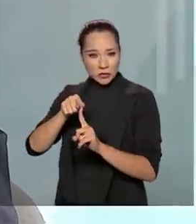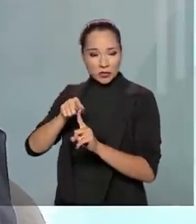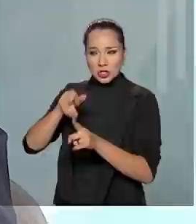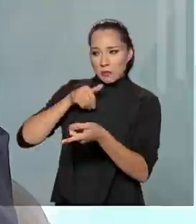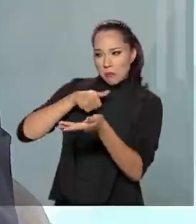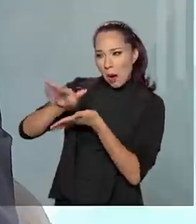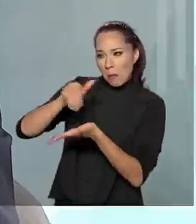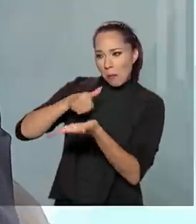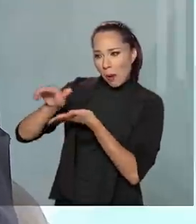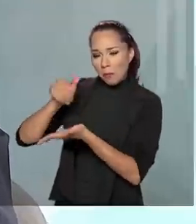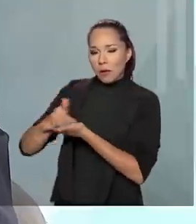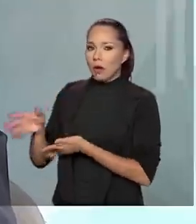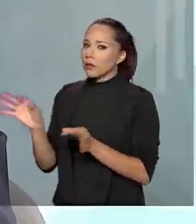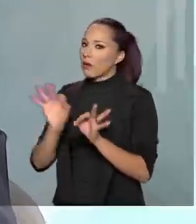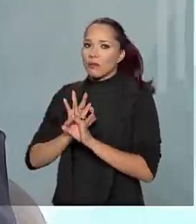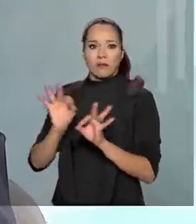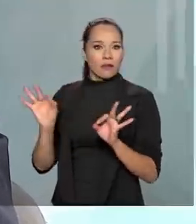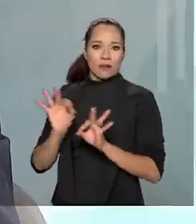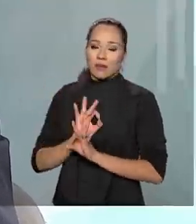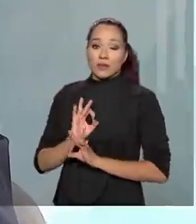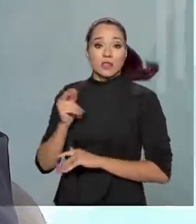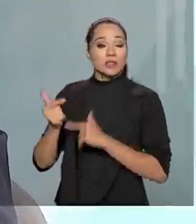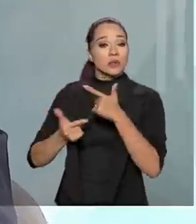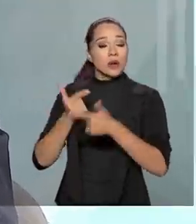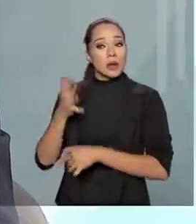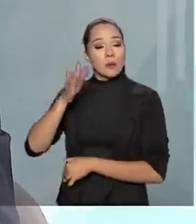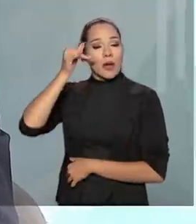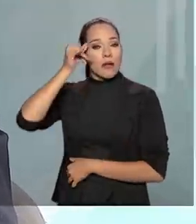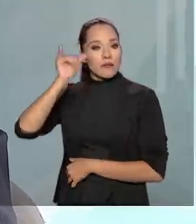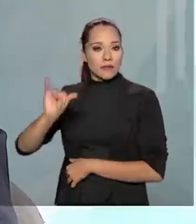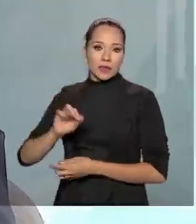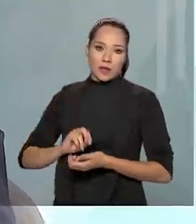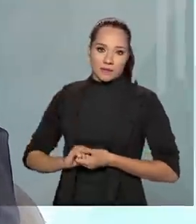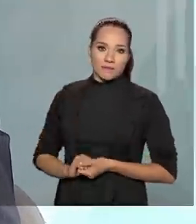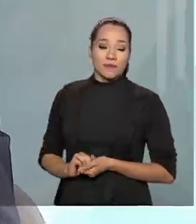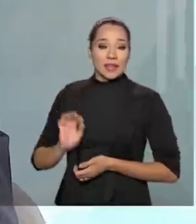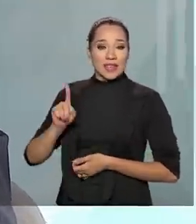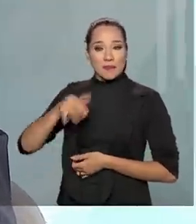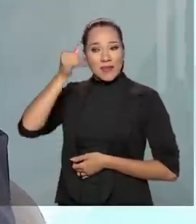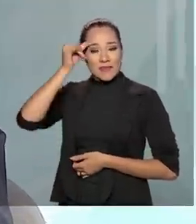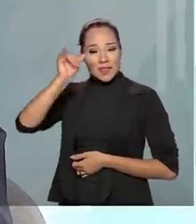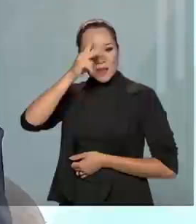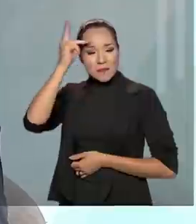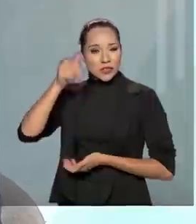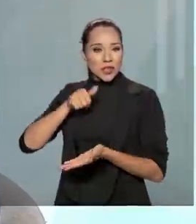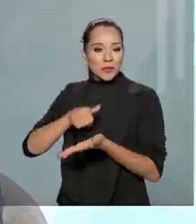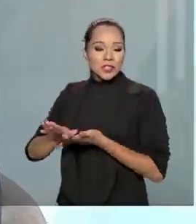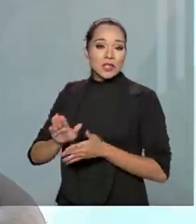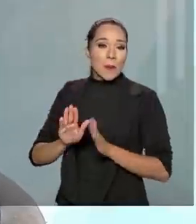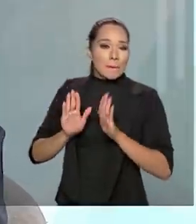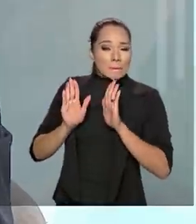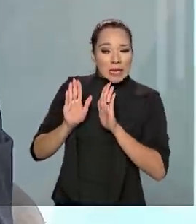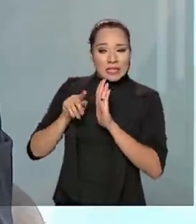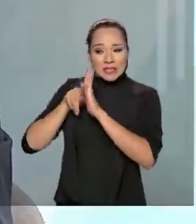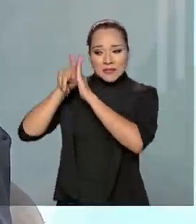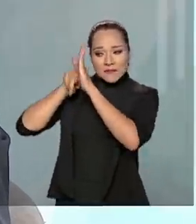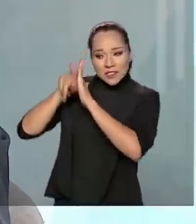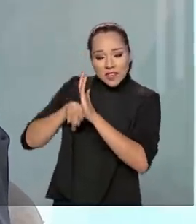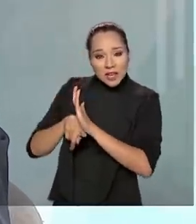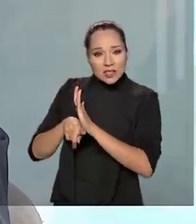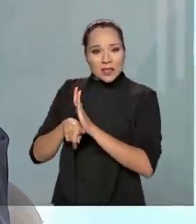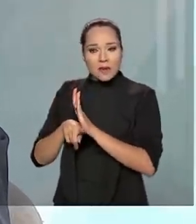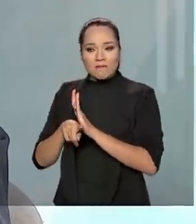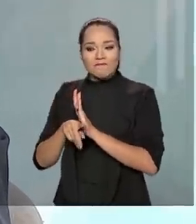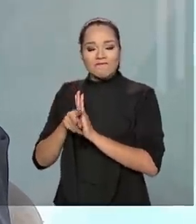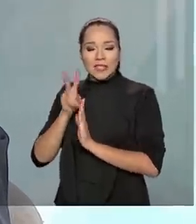altas de demissão. A gente vem fazendo um trabalho preventivo para evitar que as pessoas sejam demitidas, mas nas investigações e nas sanções a